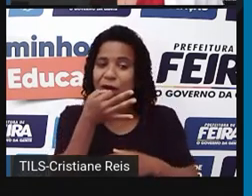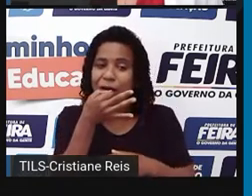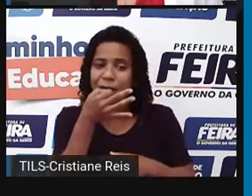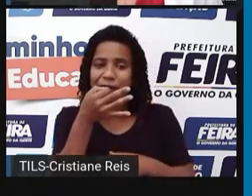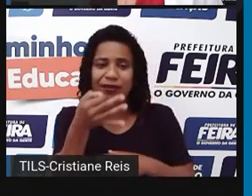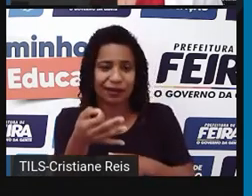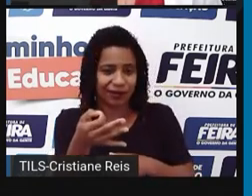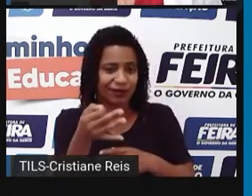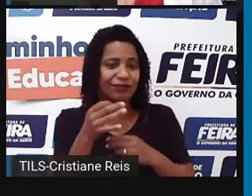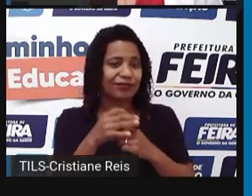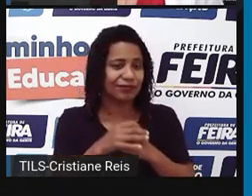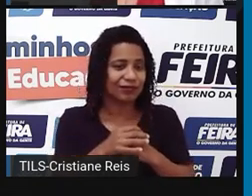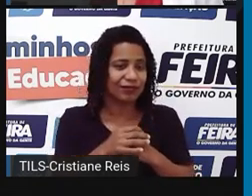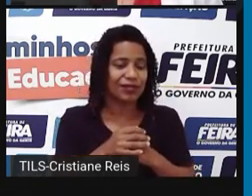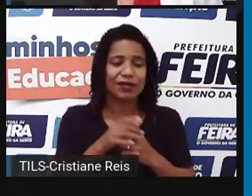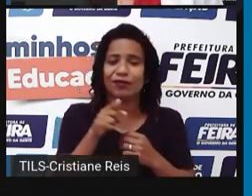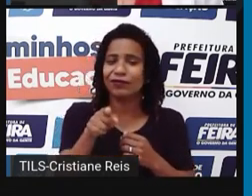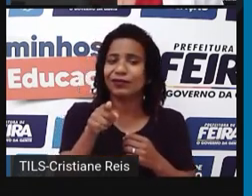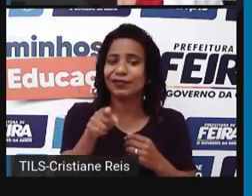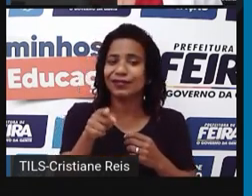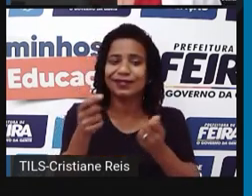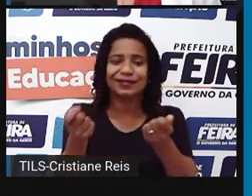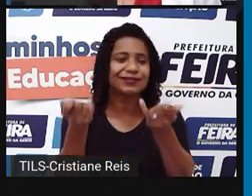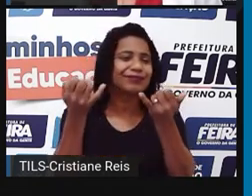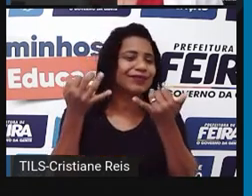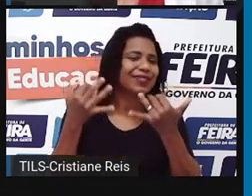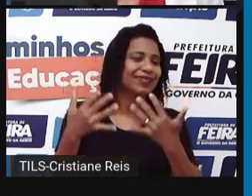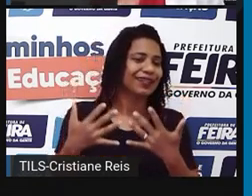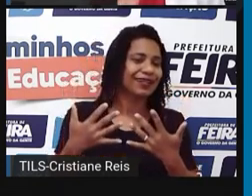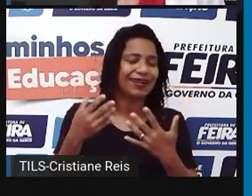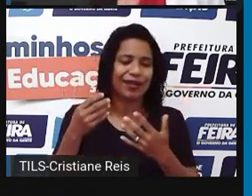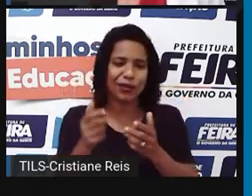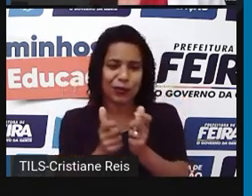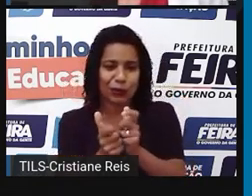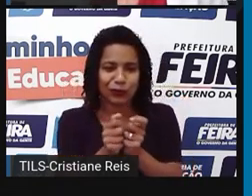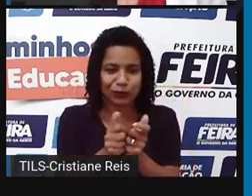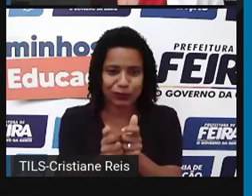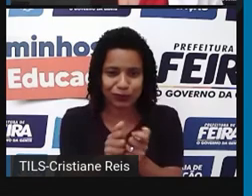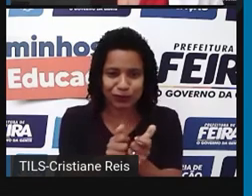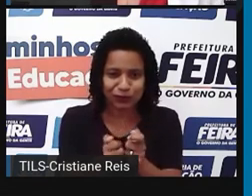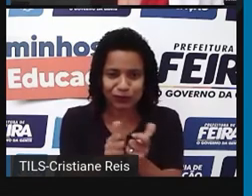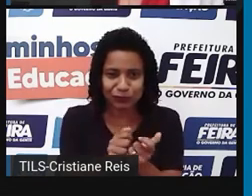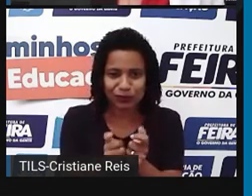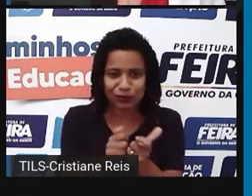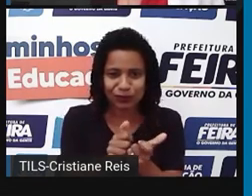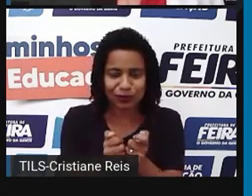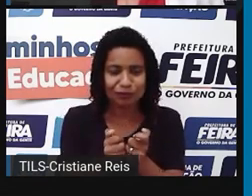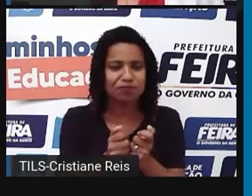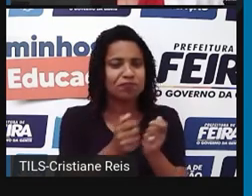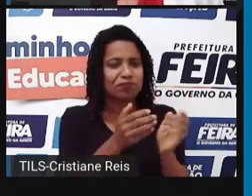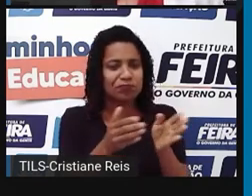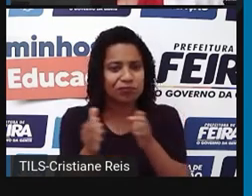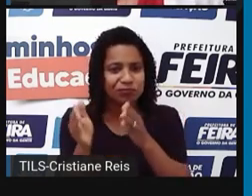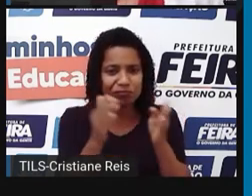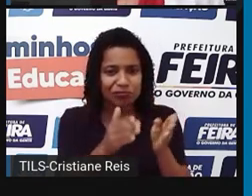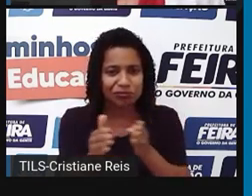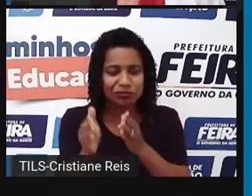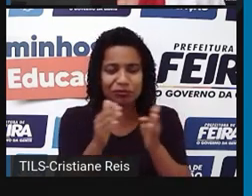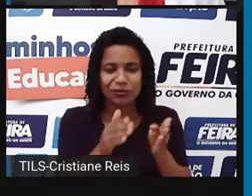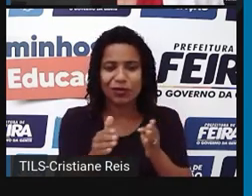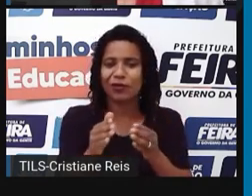falando para a gente como foi a sua experiência, né? Ao vivenciar este mundo Interland.